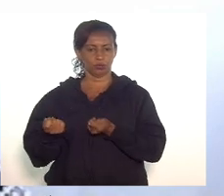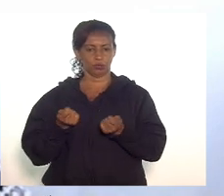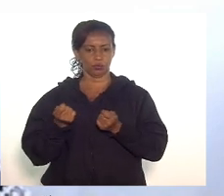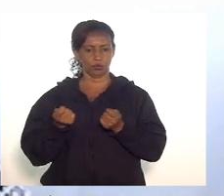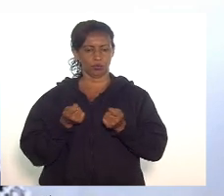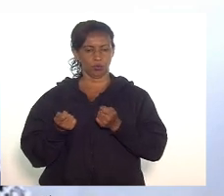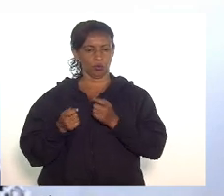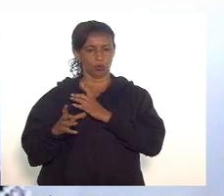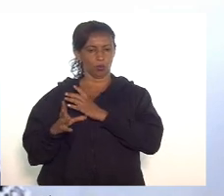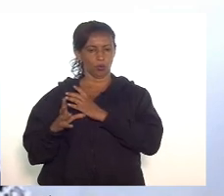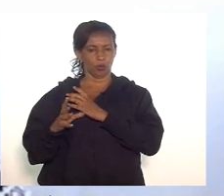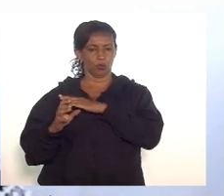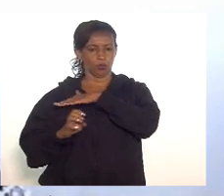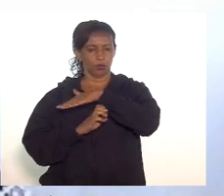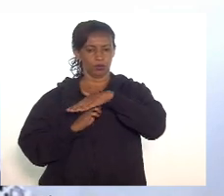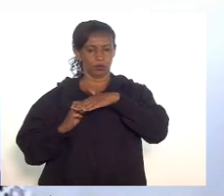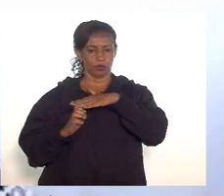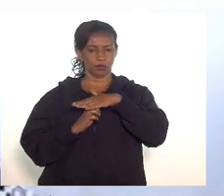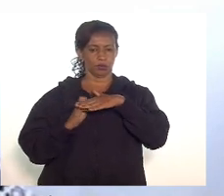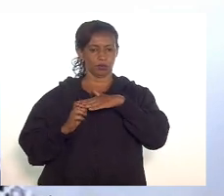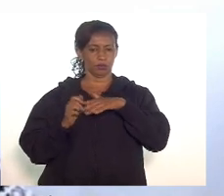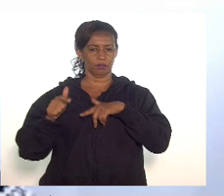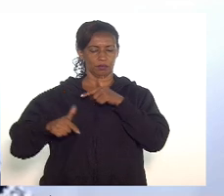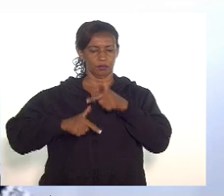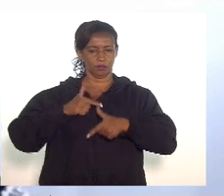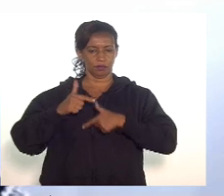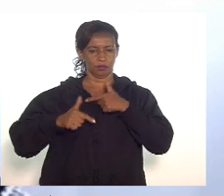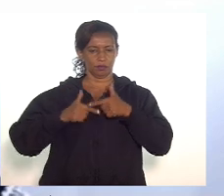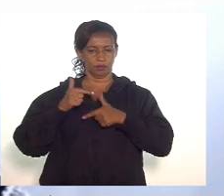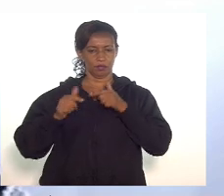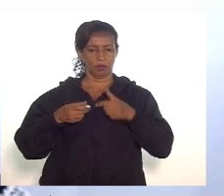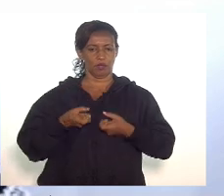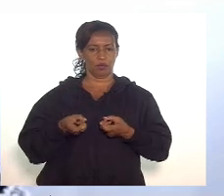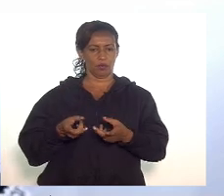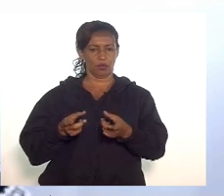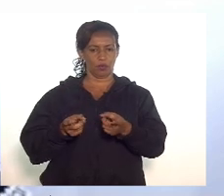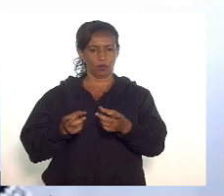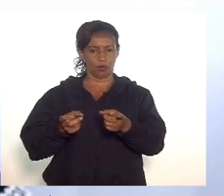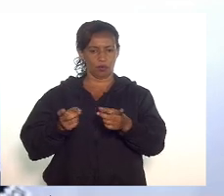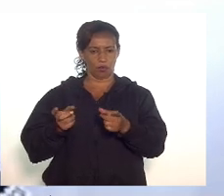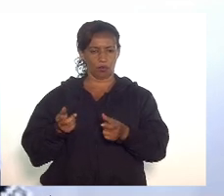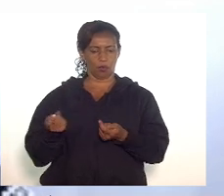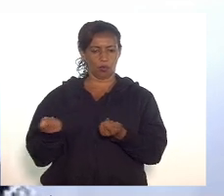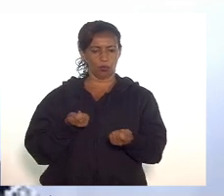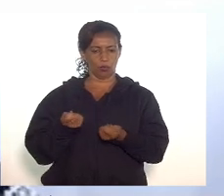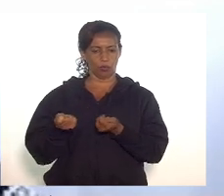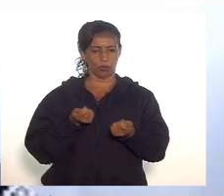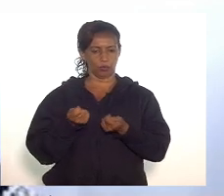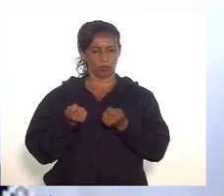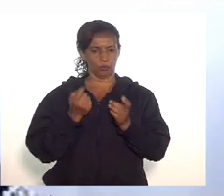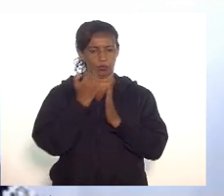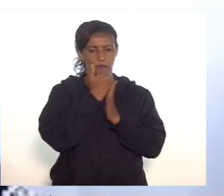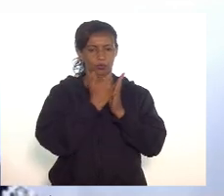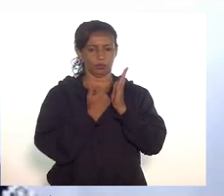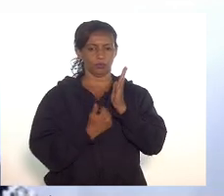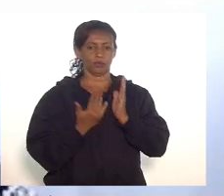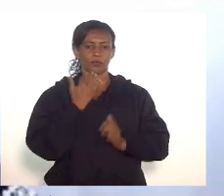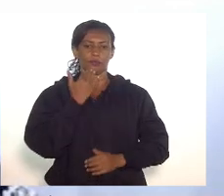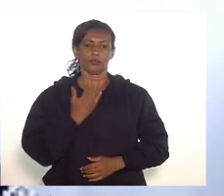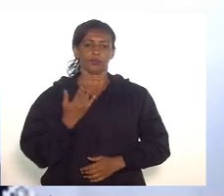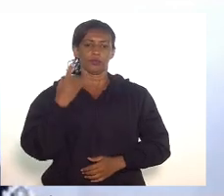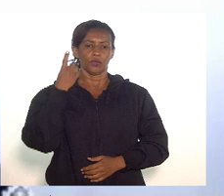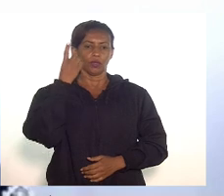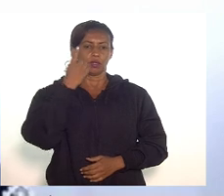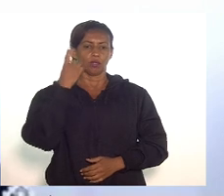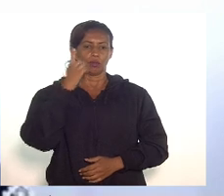Indústria e Comércio e de Orçamento, Finanças e Fiscalização Financeira e Controle. Pela ordem pedido pelo deputado